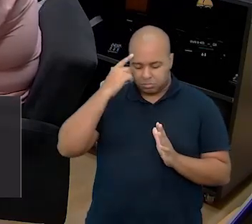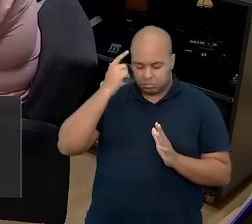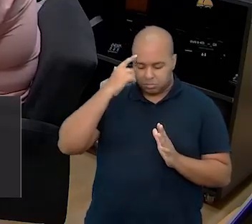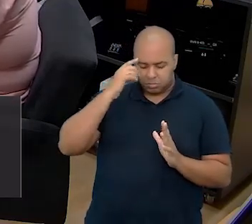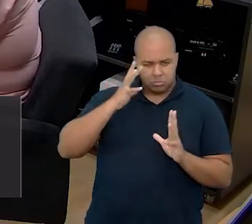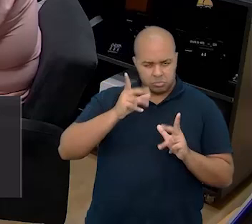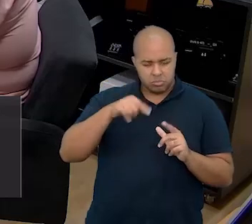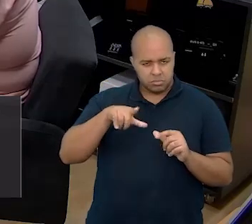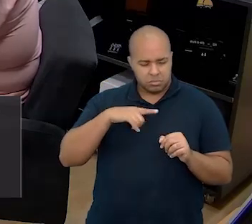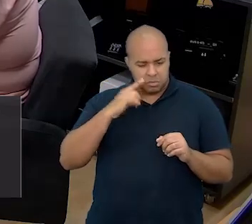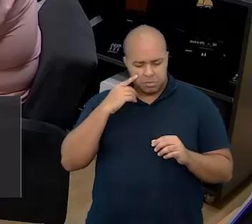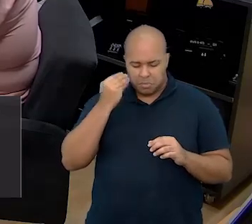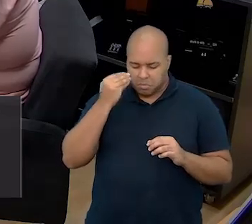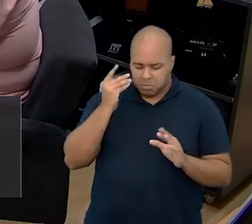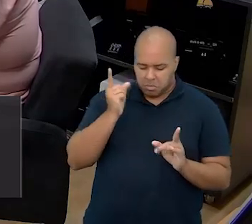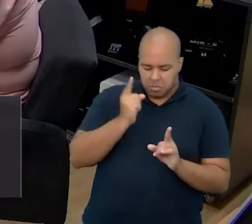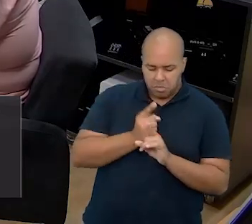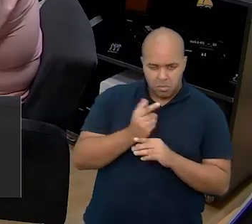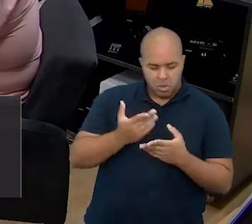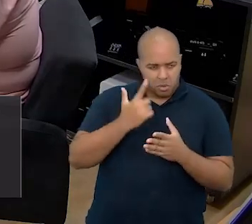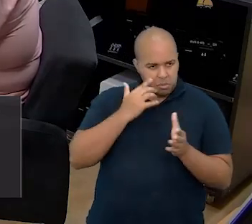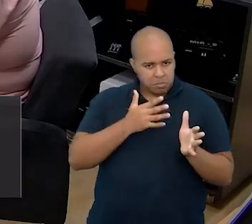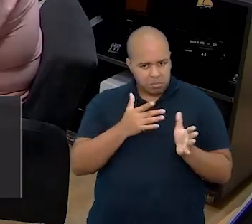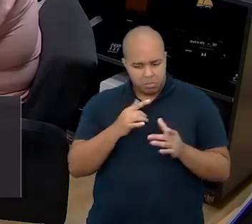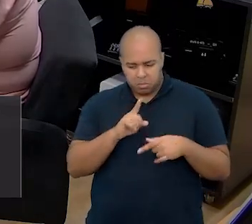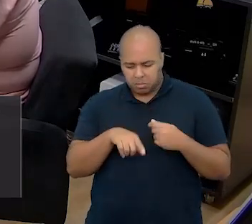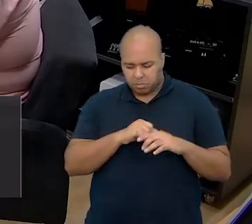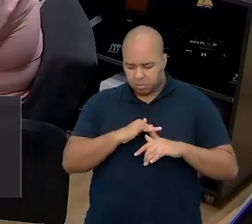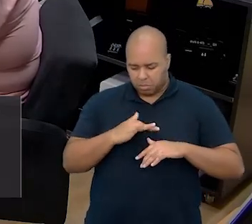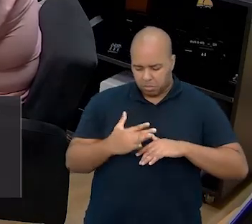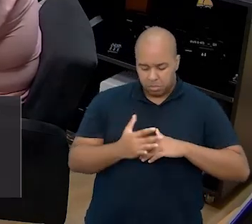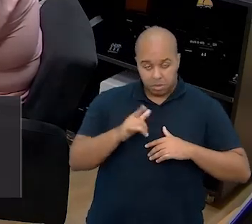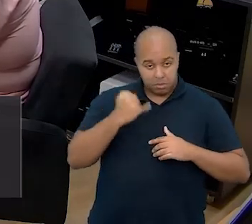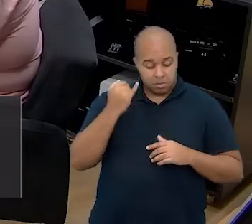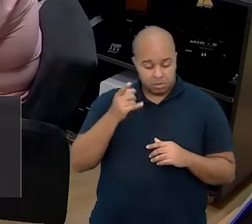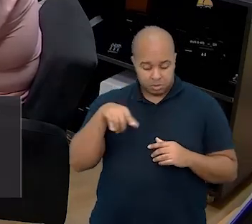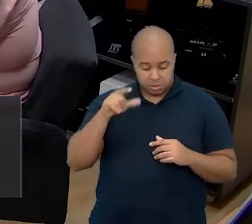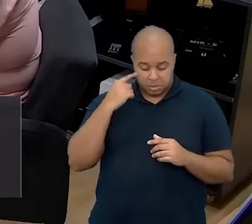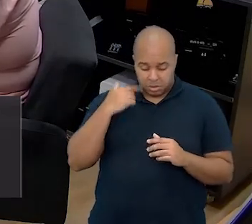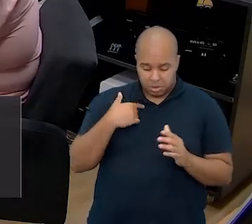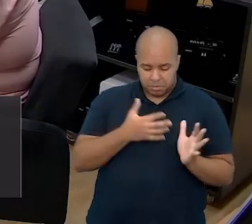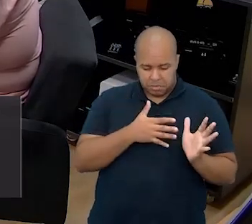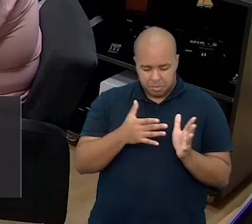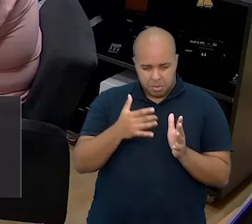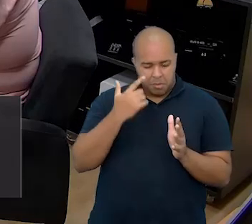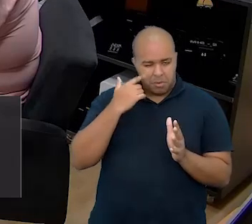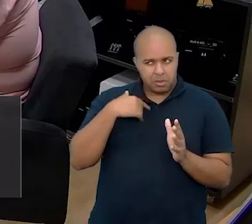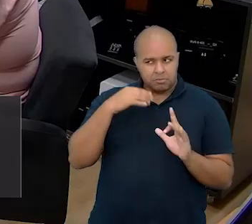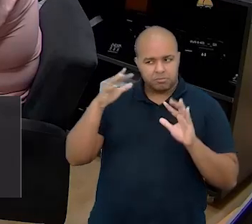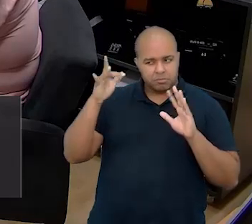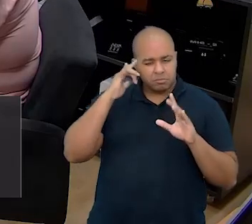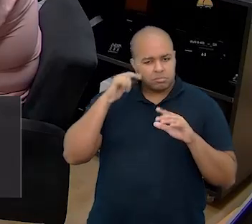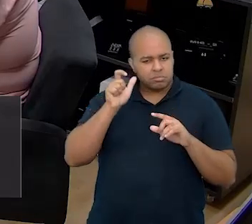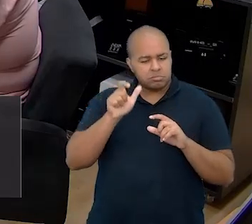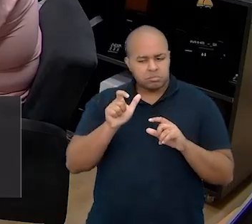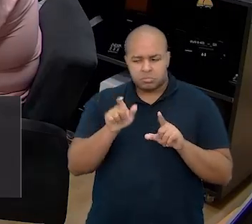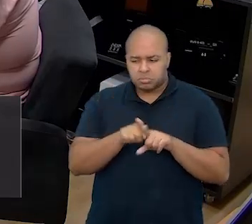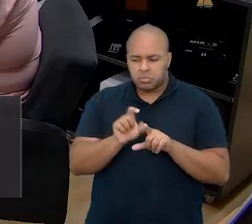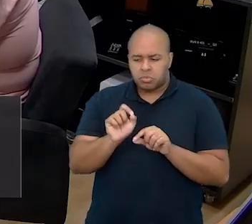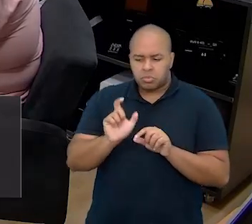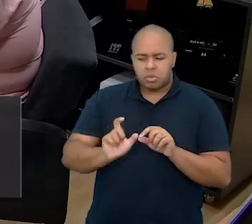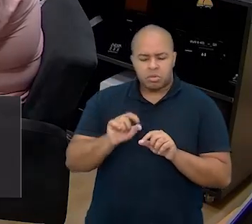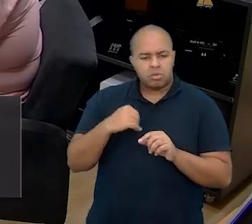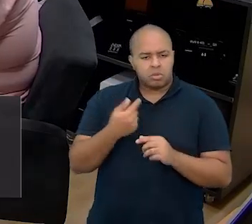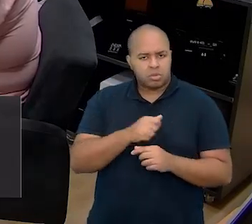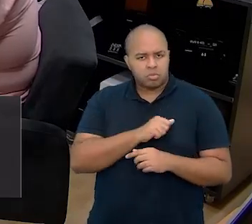em tudo que a gente tem vivenciado hoje, nesse período pós-pandemia, é importante a gente traçar essa reflexão. Quem são os